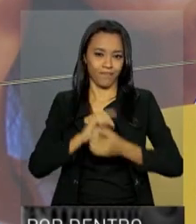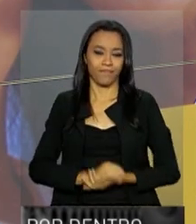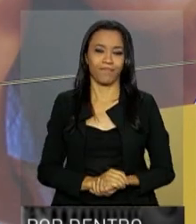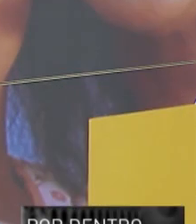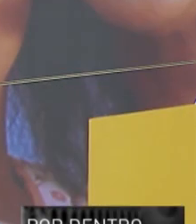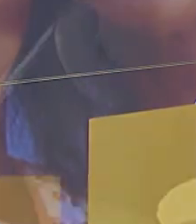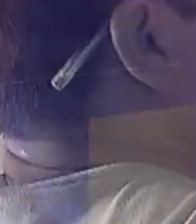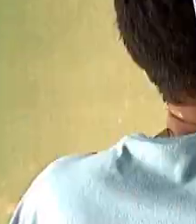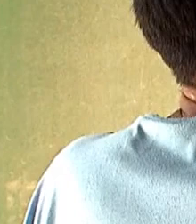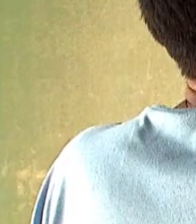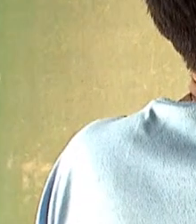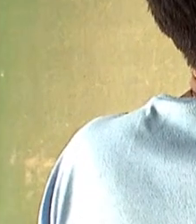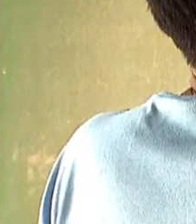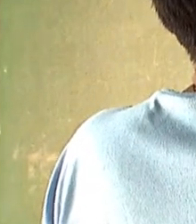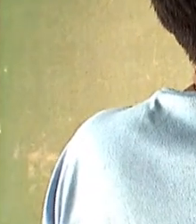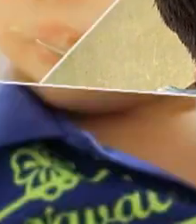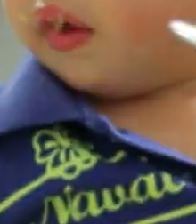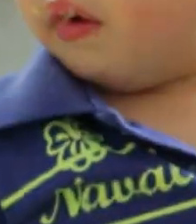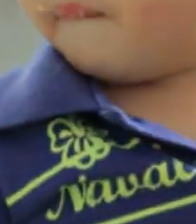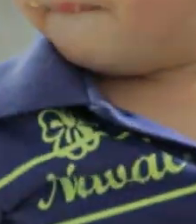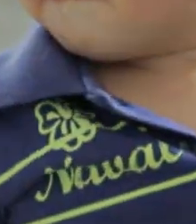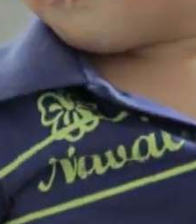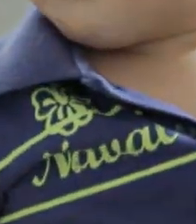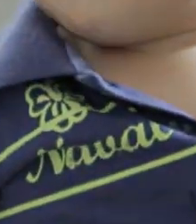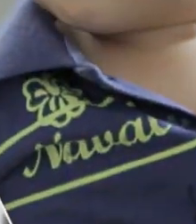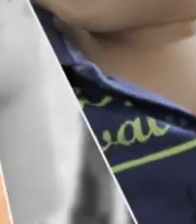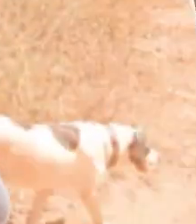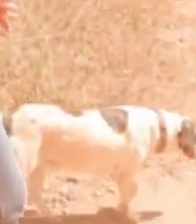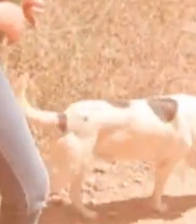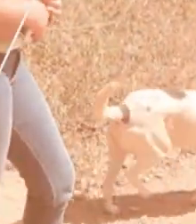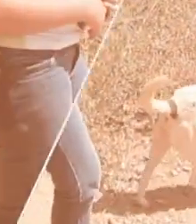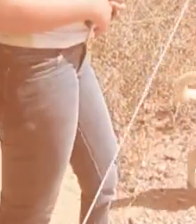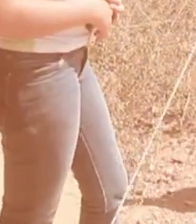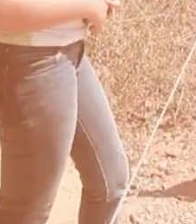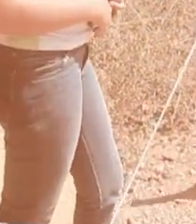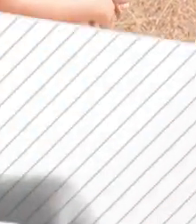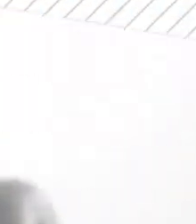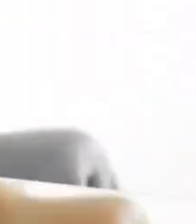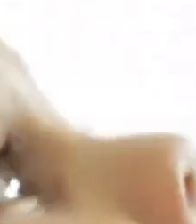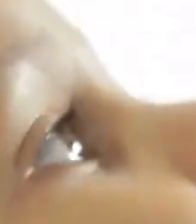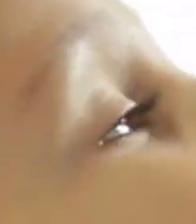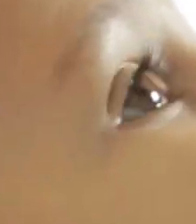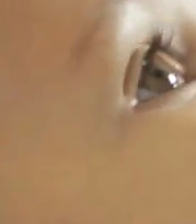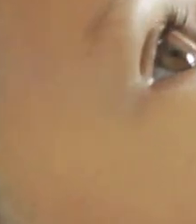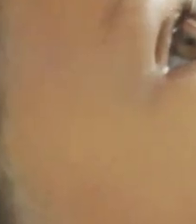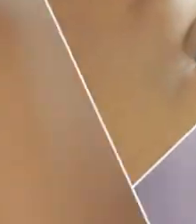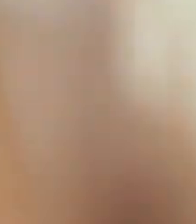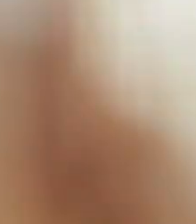E até